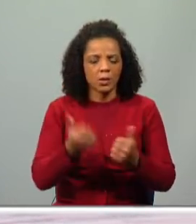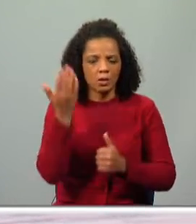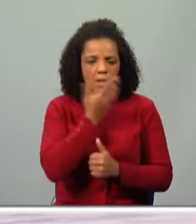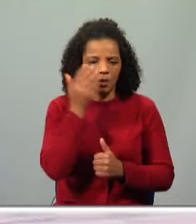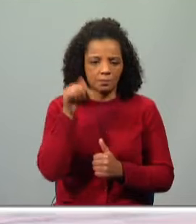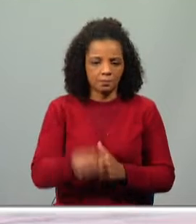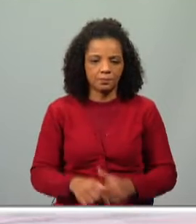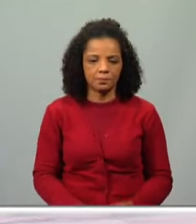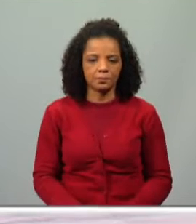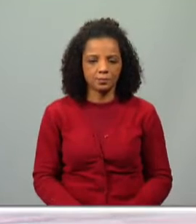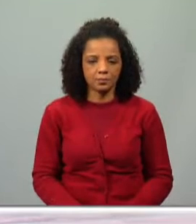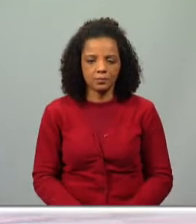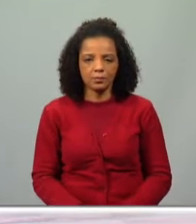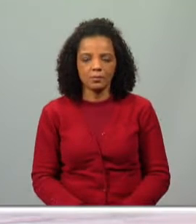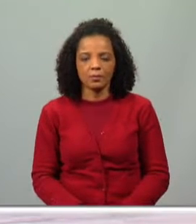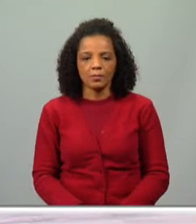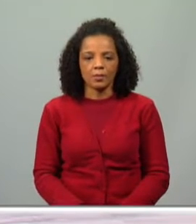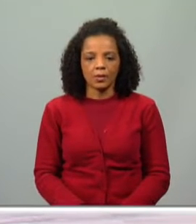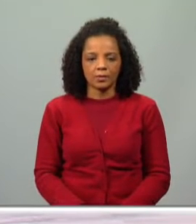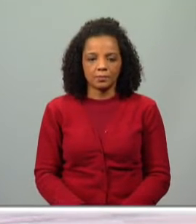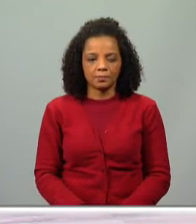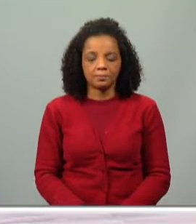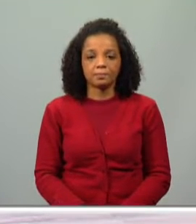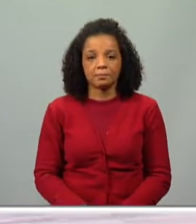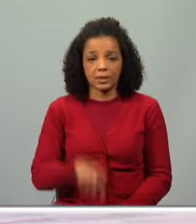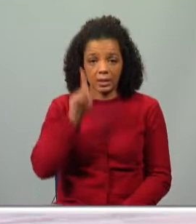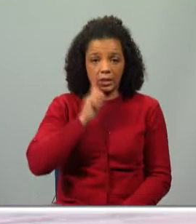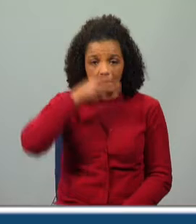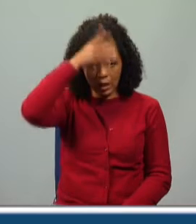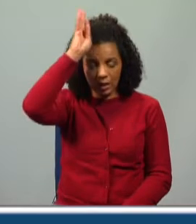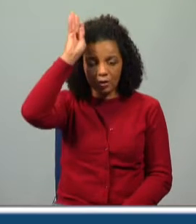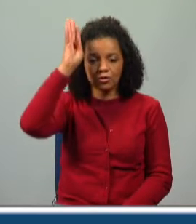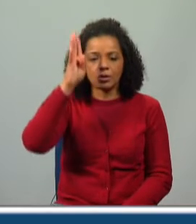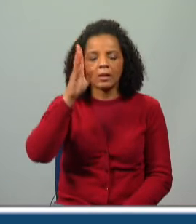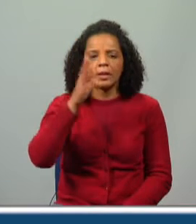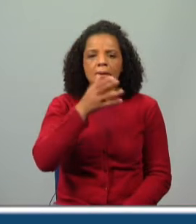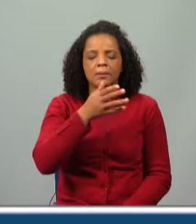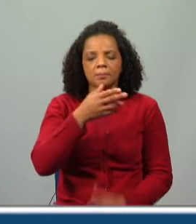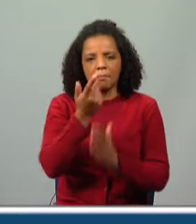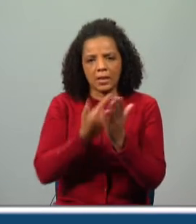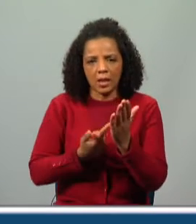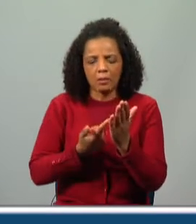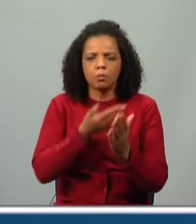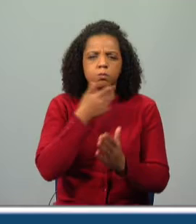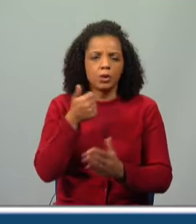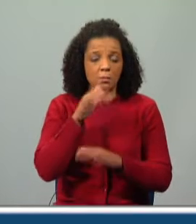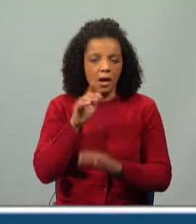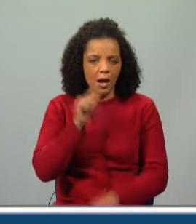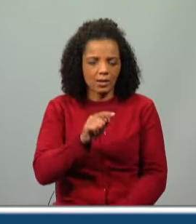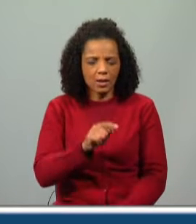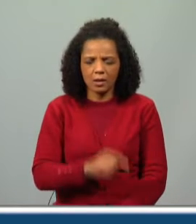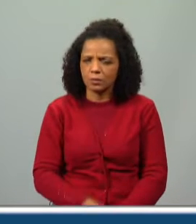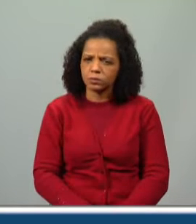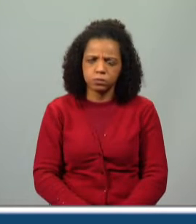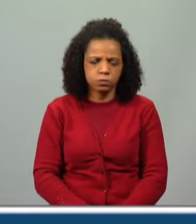bloco de hoje. Então, as galinhas pintadas são muito bonitas, mas aquela parecia